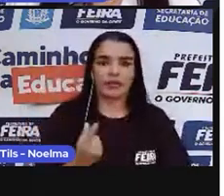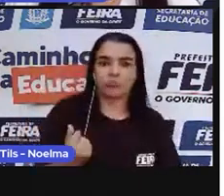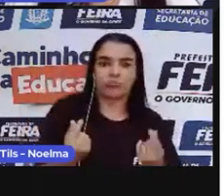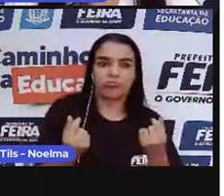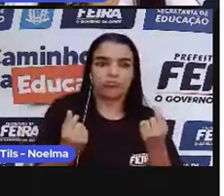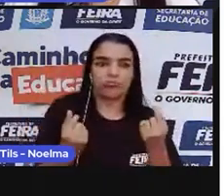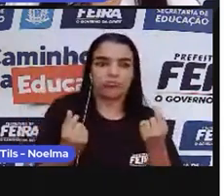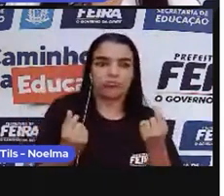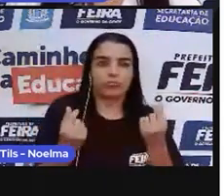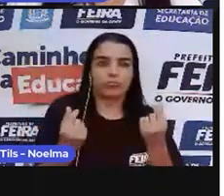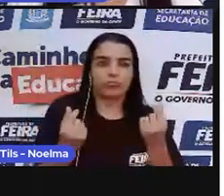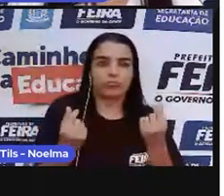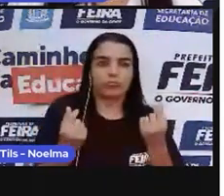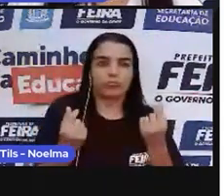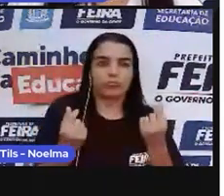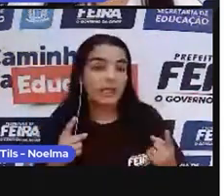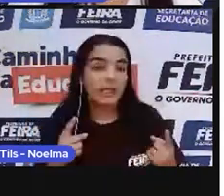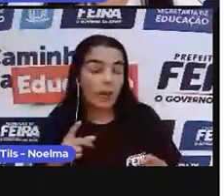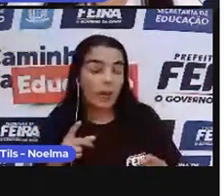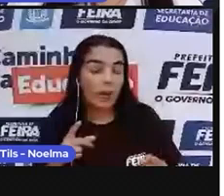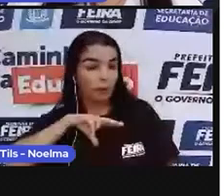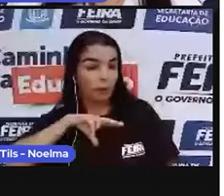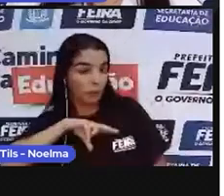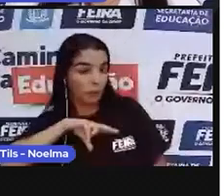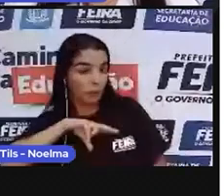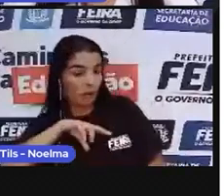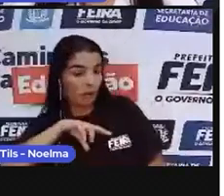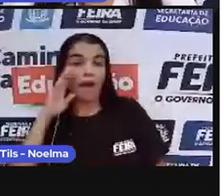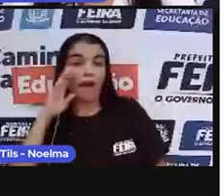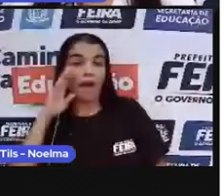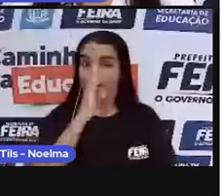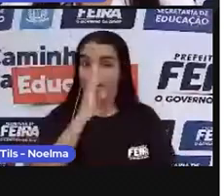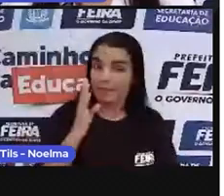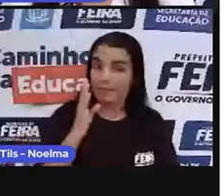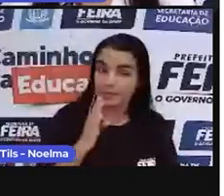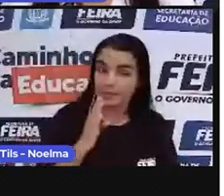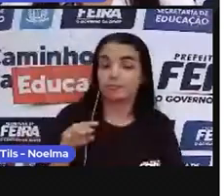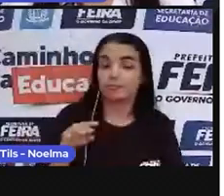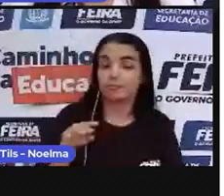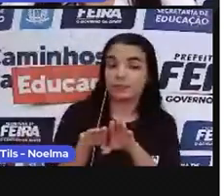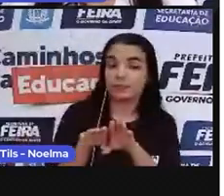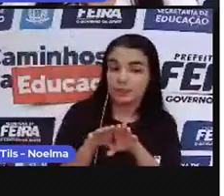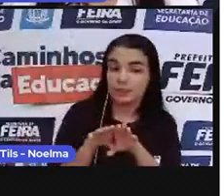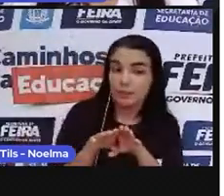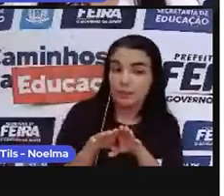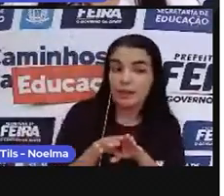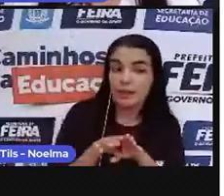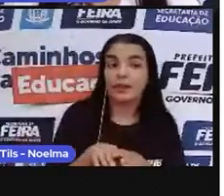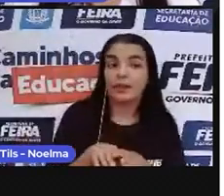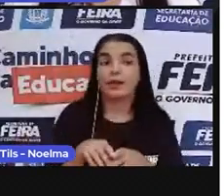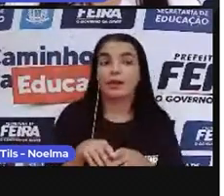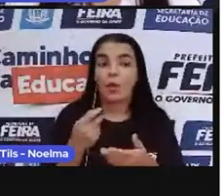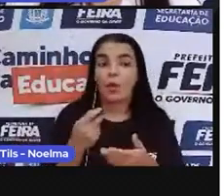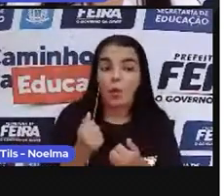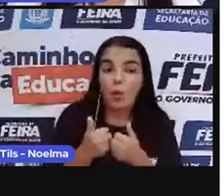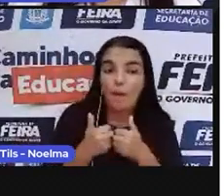concorrentes do Brasil. Ao serem expulsos do Brasil, eles começaram a